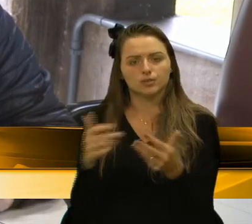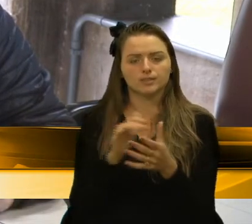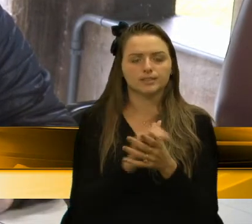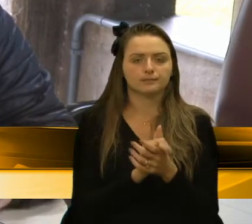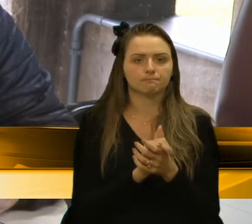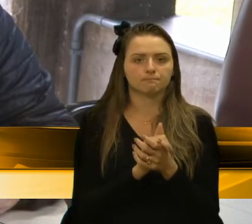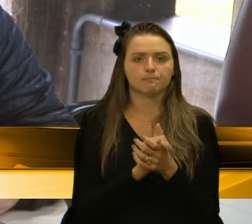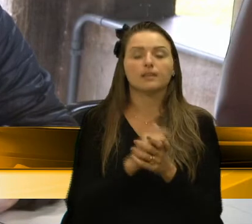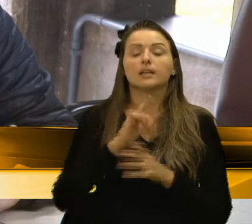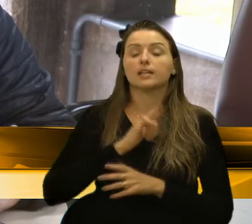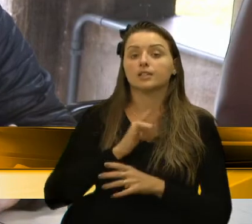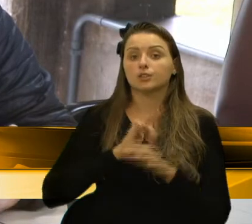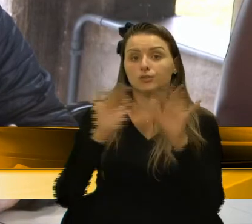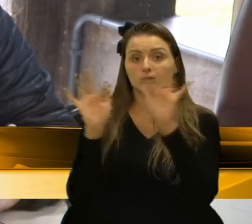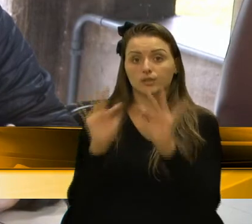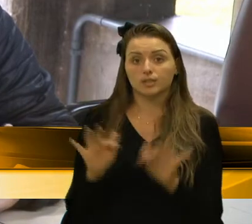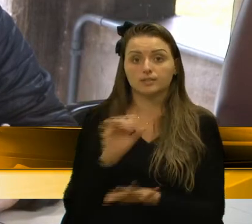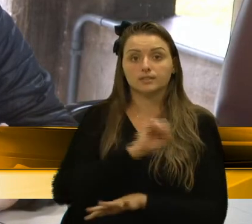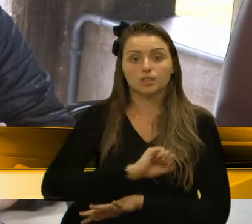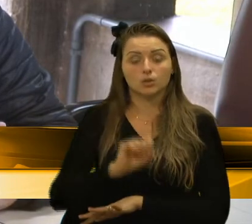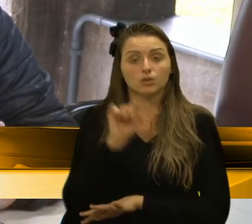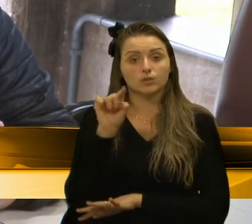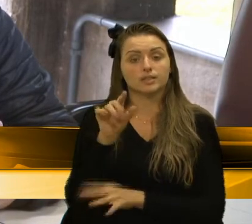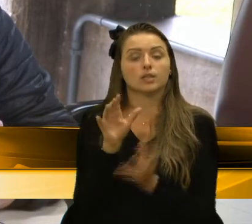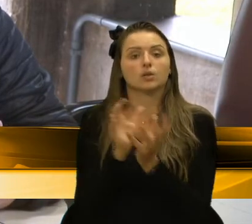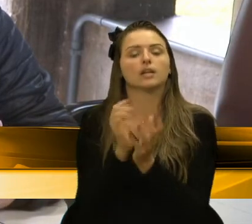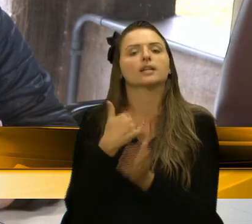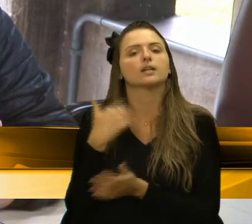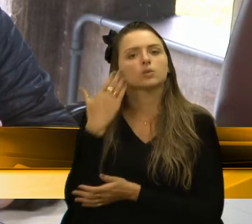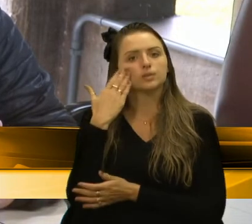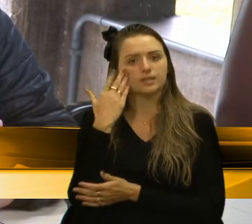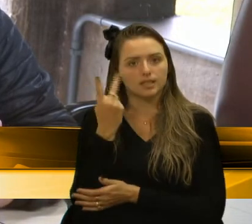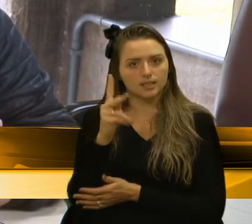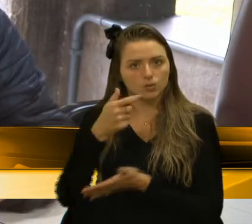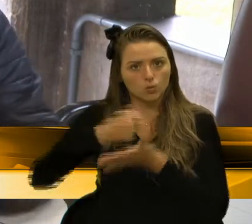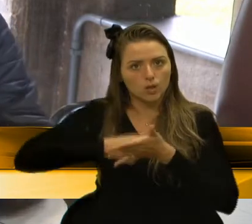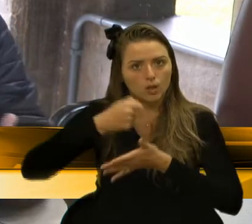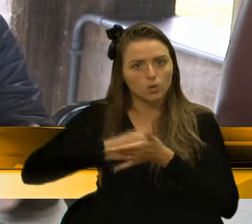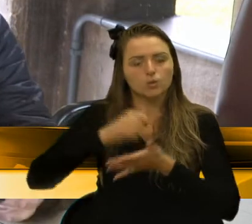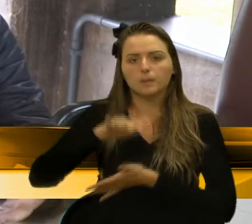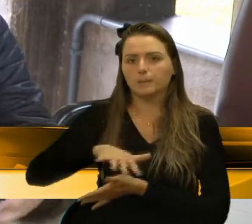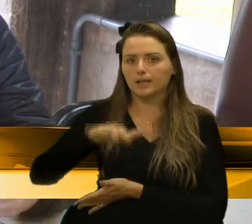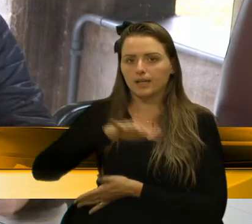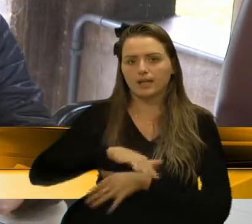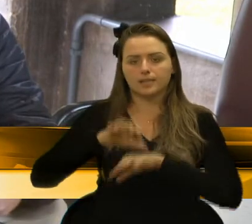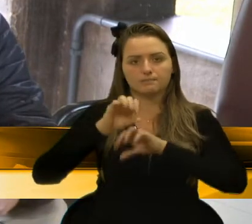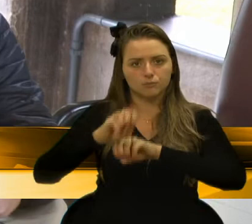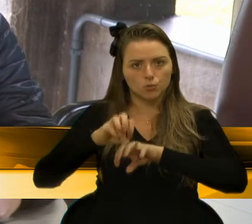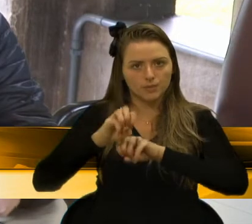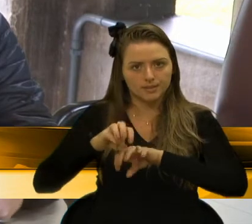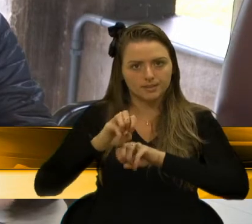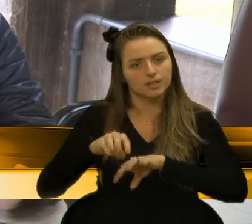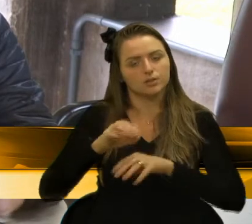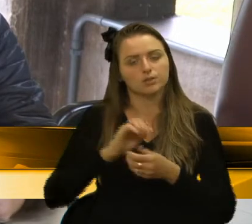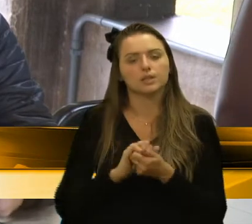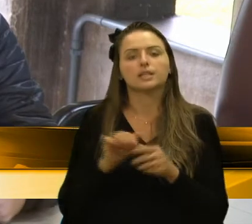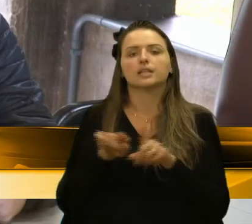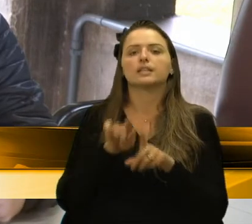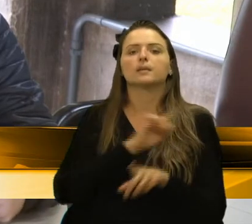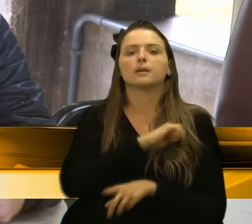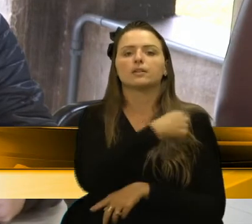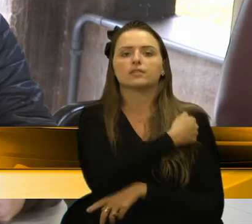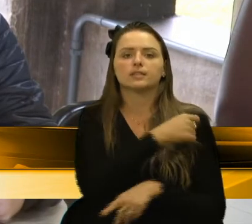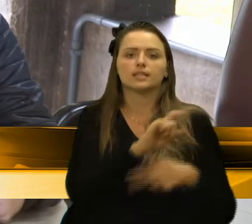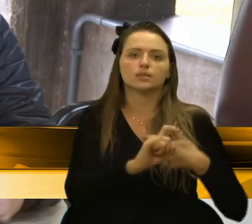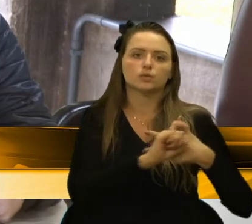Então, tive a alegria de ter o senhor como colega aqui e sei da sua luta por esses setores, principalmente a questão da educação e a fiscalização do